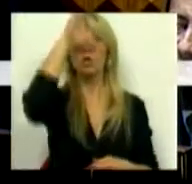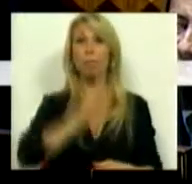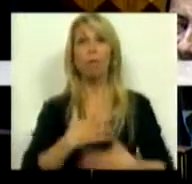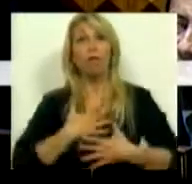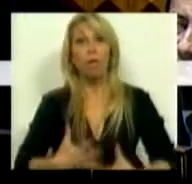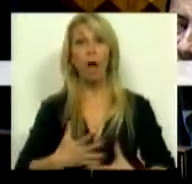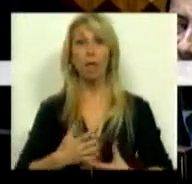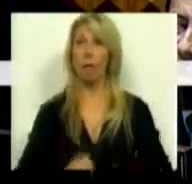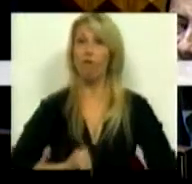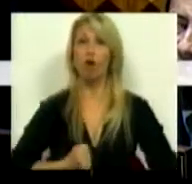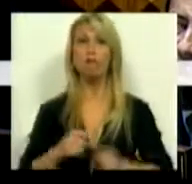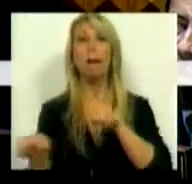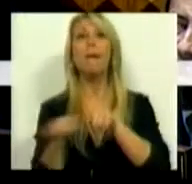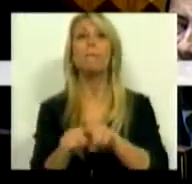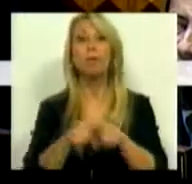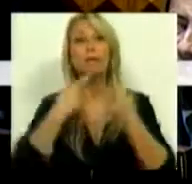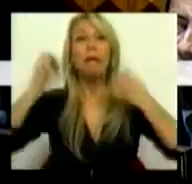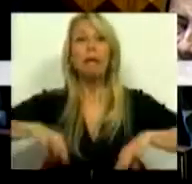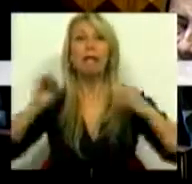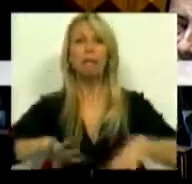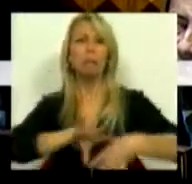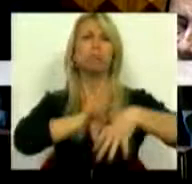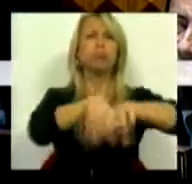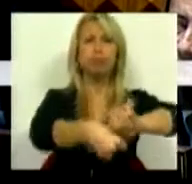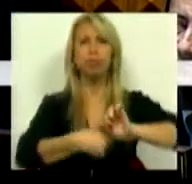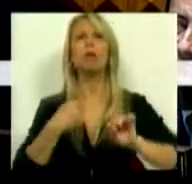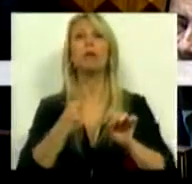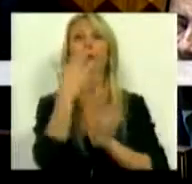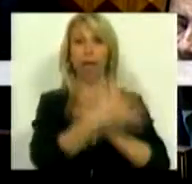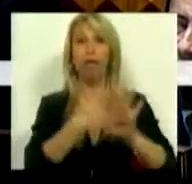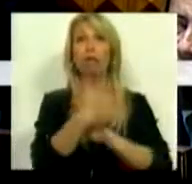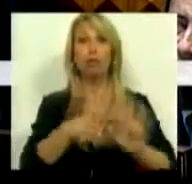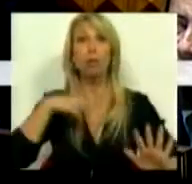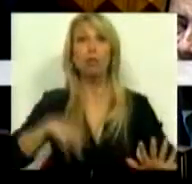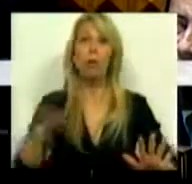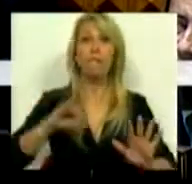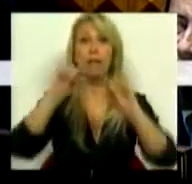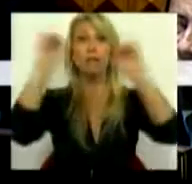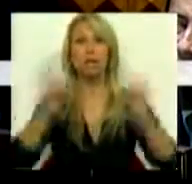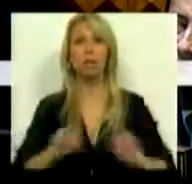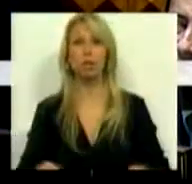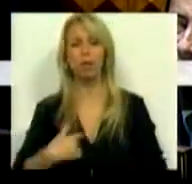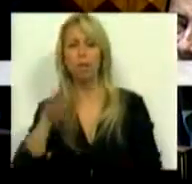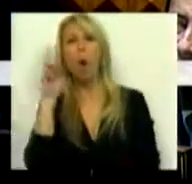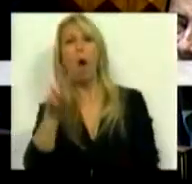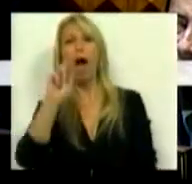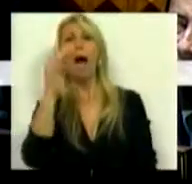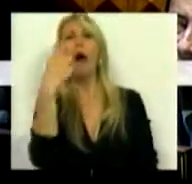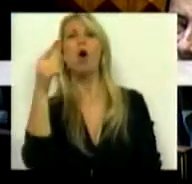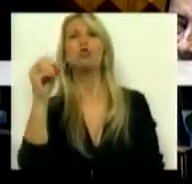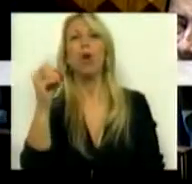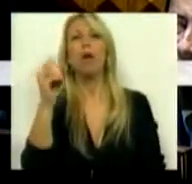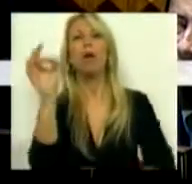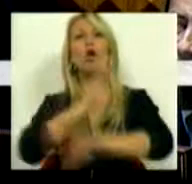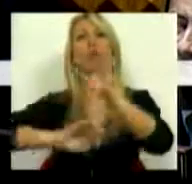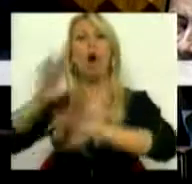destruição da empresa industrial portuguesa mais internacional. É olhar para a Auto Europa e ver a Auto Europa parar